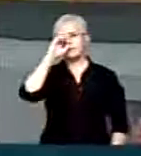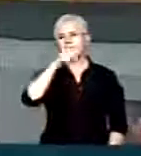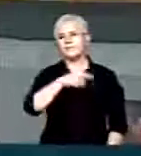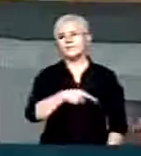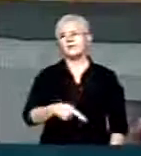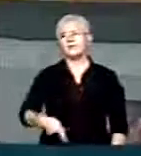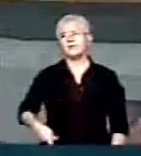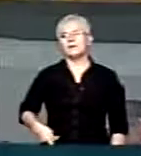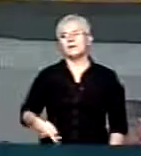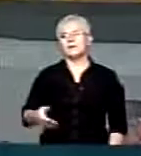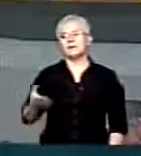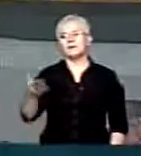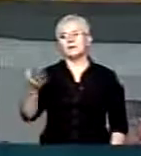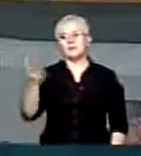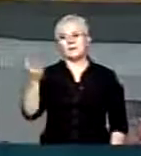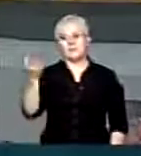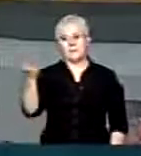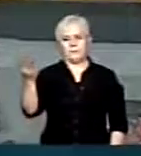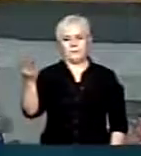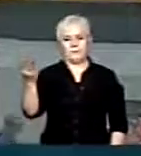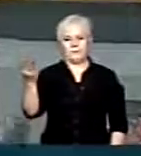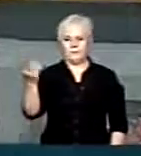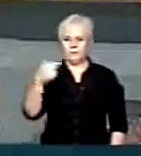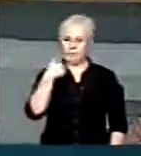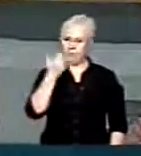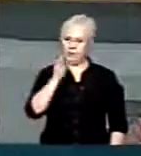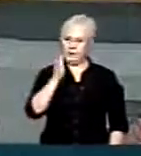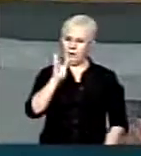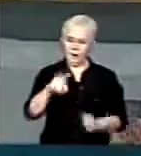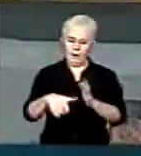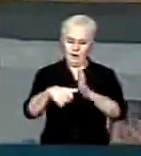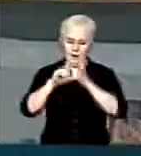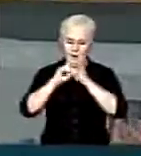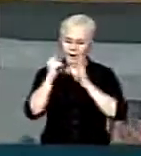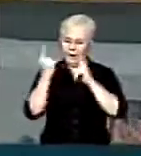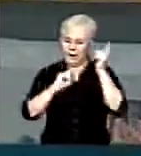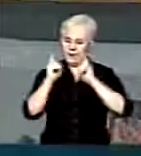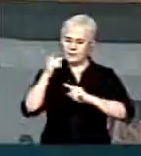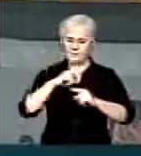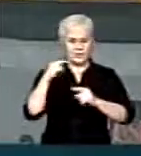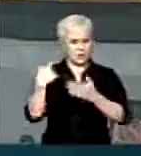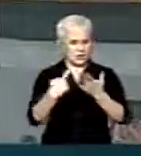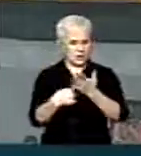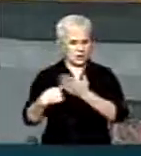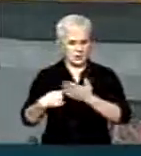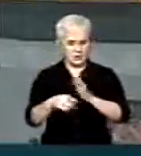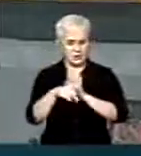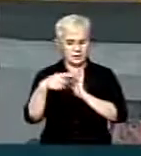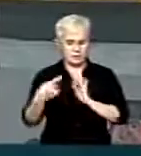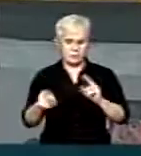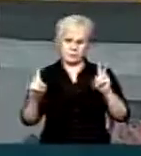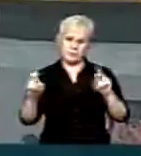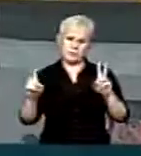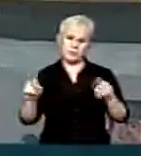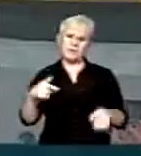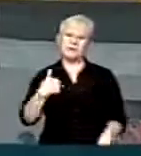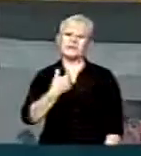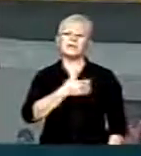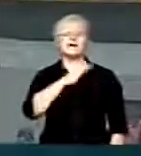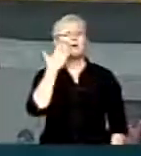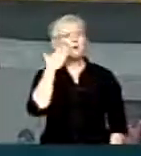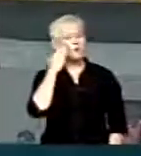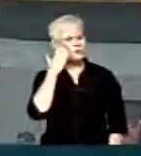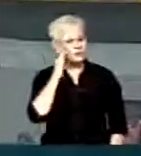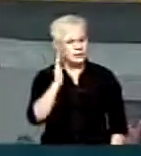Antônio Carlos Silva Por exemplo, em relação a matérias que o governo apoia, como o marco civil da internet e também a criação da comissão externa O governo é contra e o